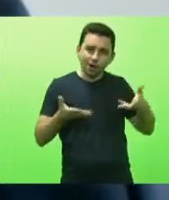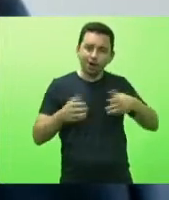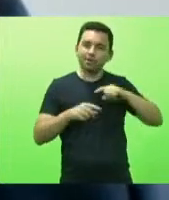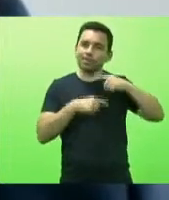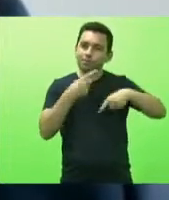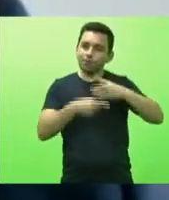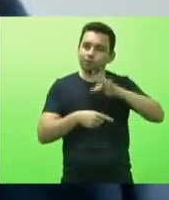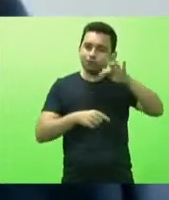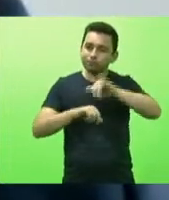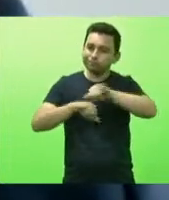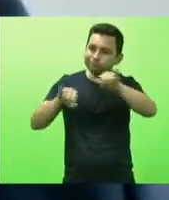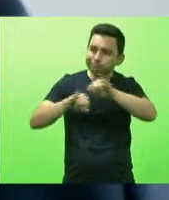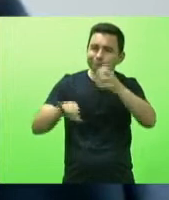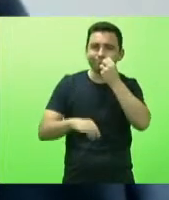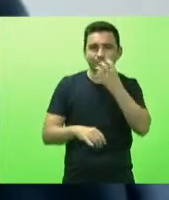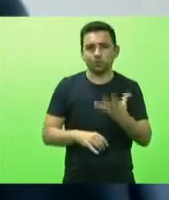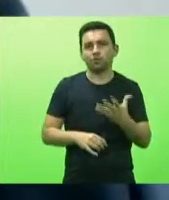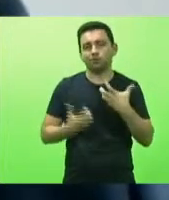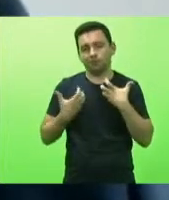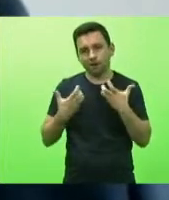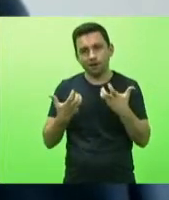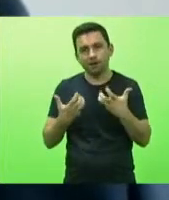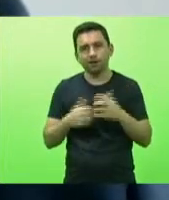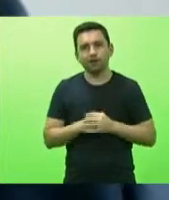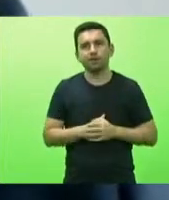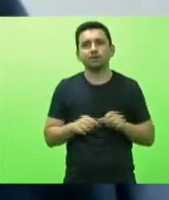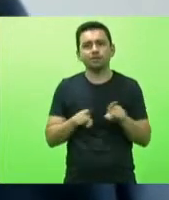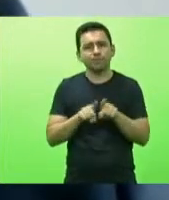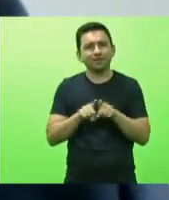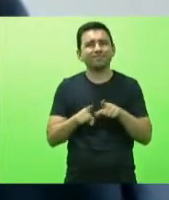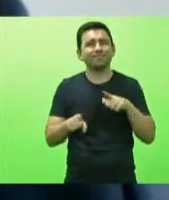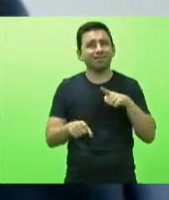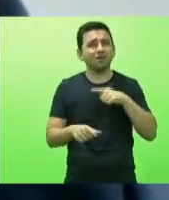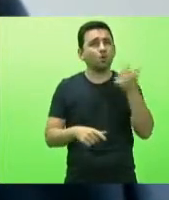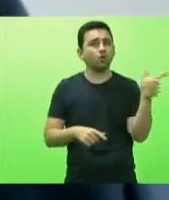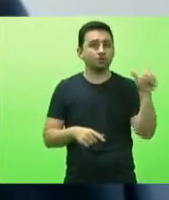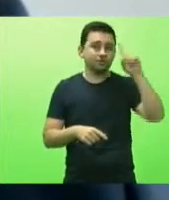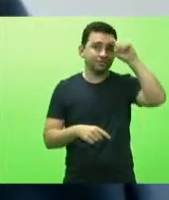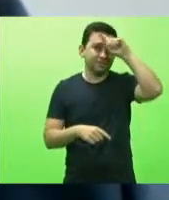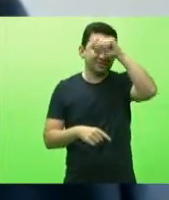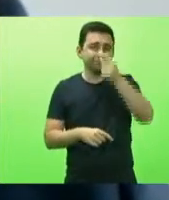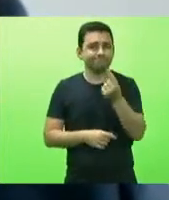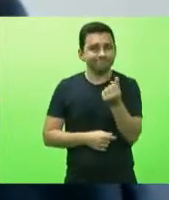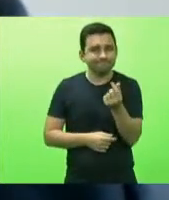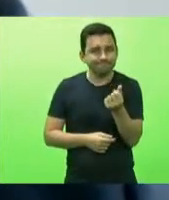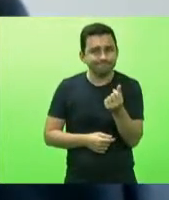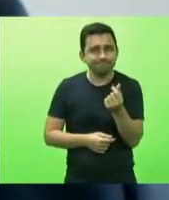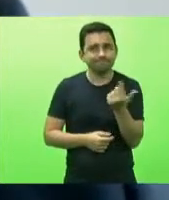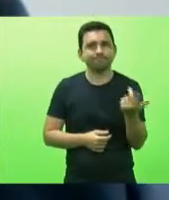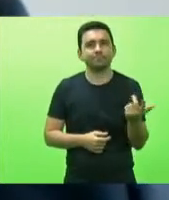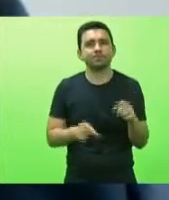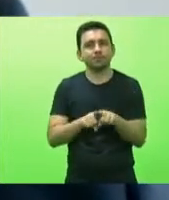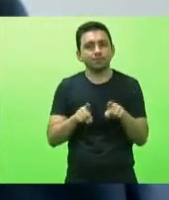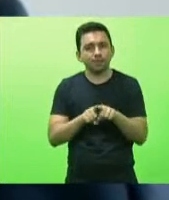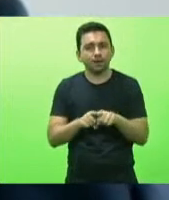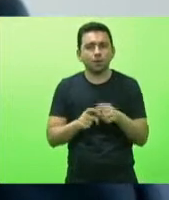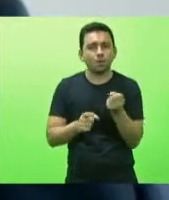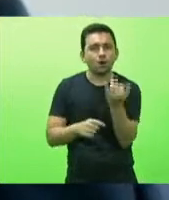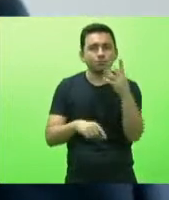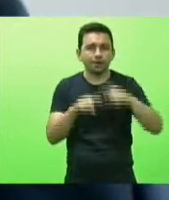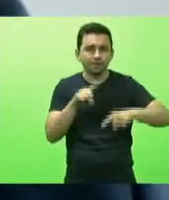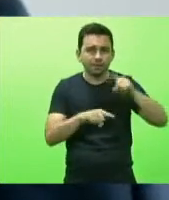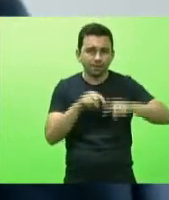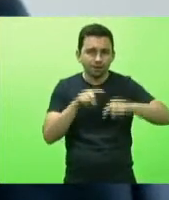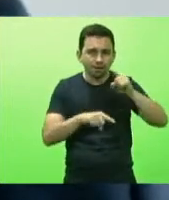vacinas lembrando que nós temos dificuldades outras extremas que é de custeio da rede a questão dos insumos e